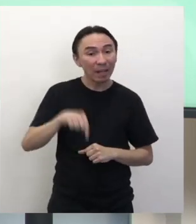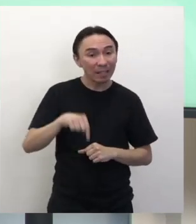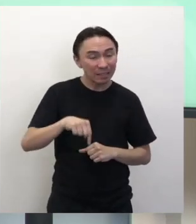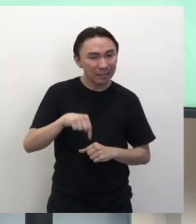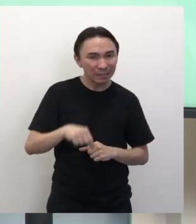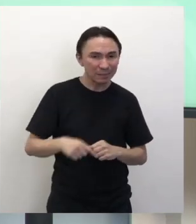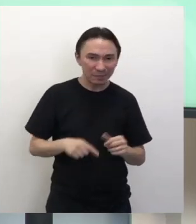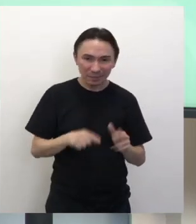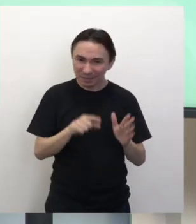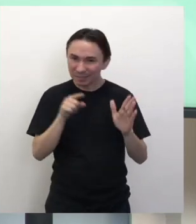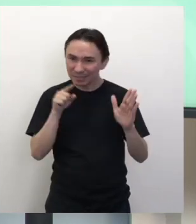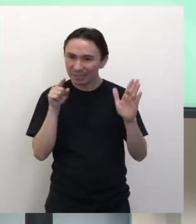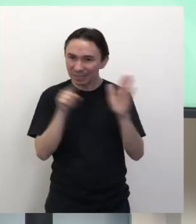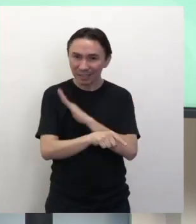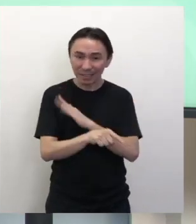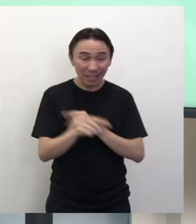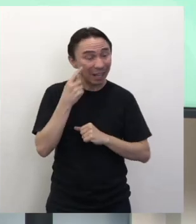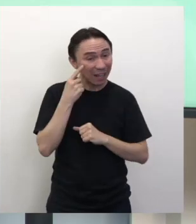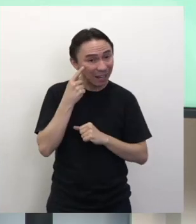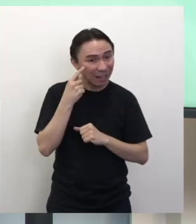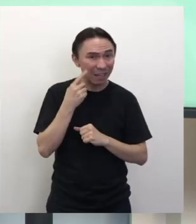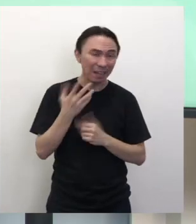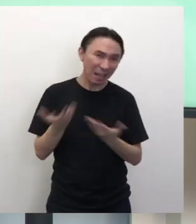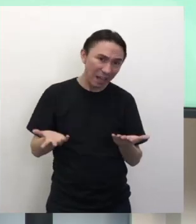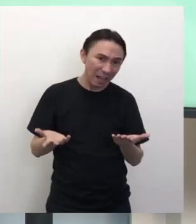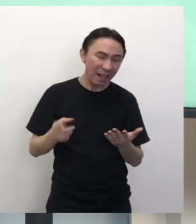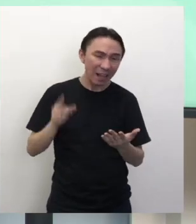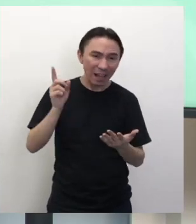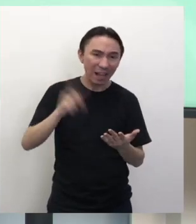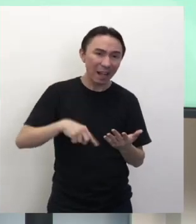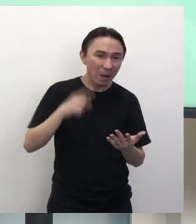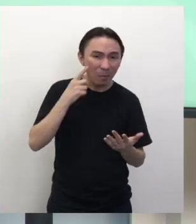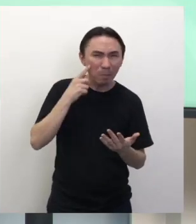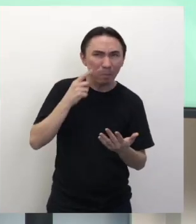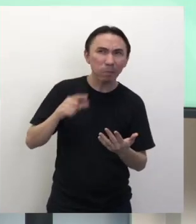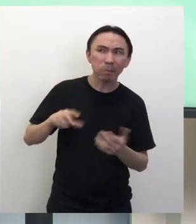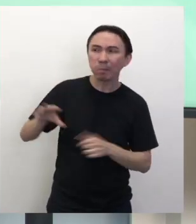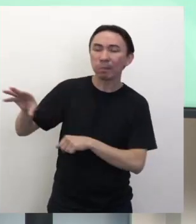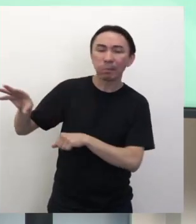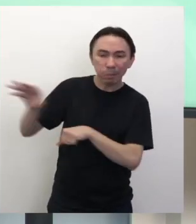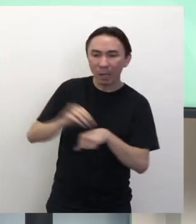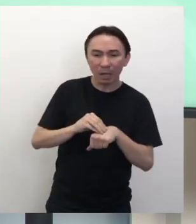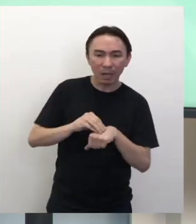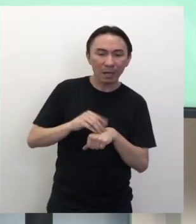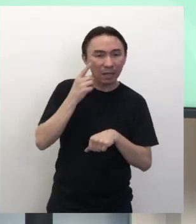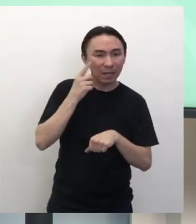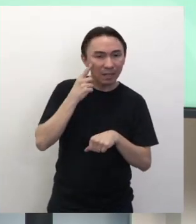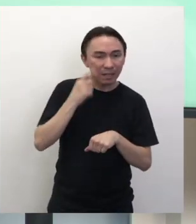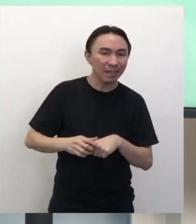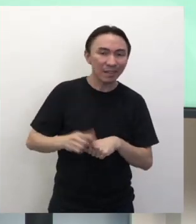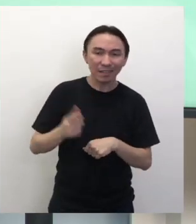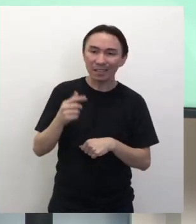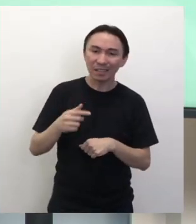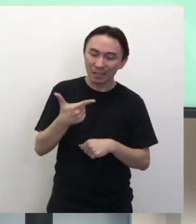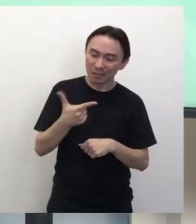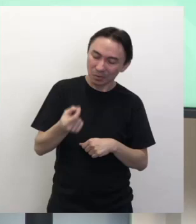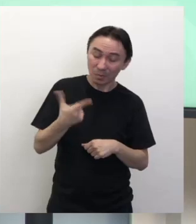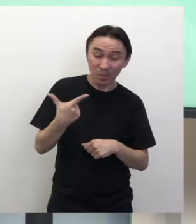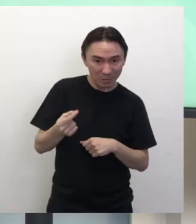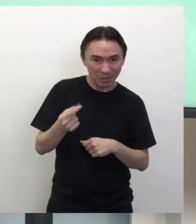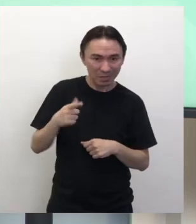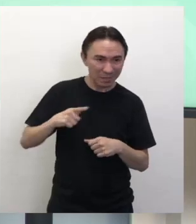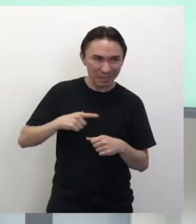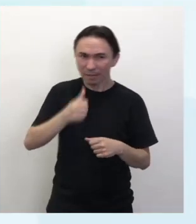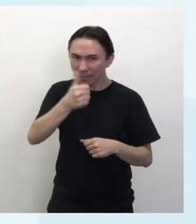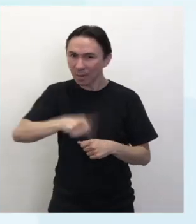ela foi uma questão que veio da avaliação diagnóstica de entrada de 2020. Então, tá bem próximo